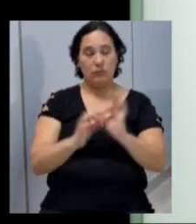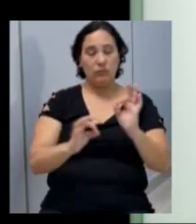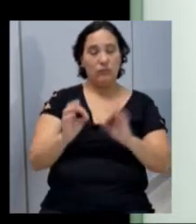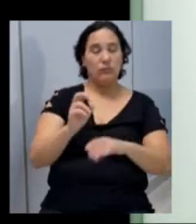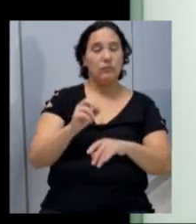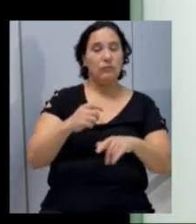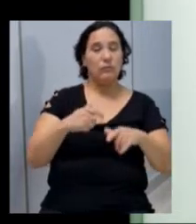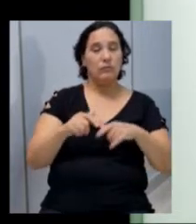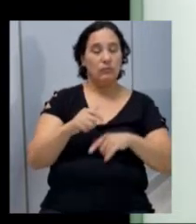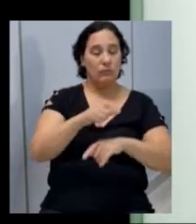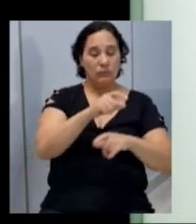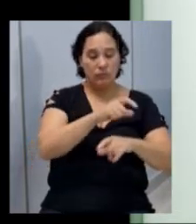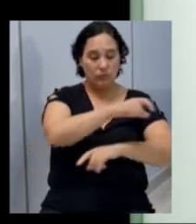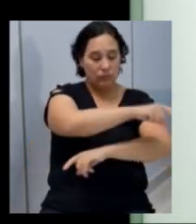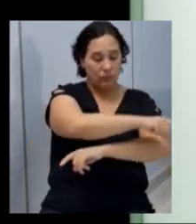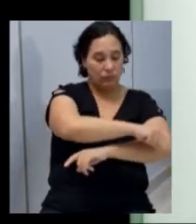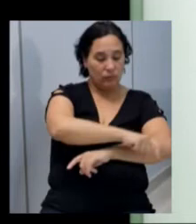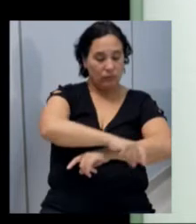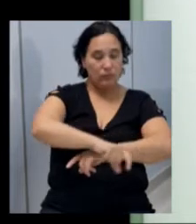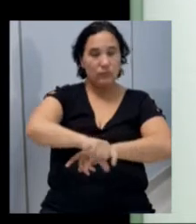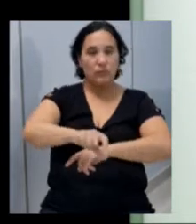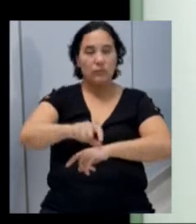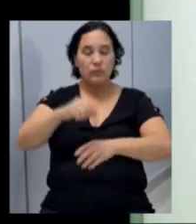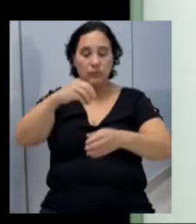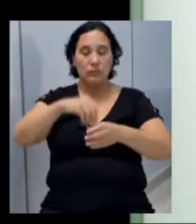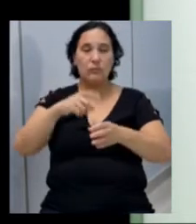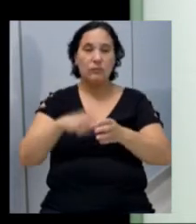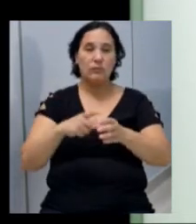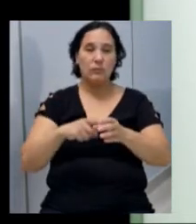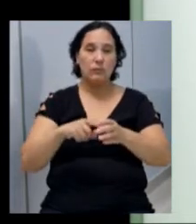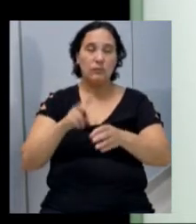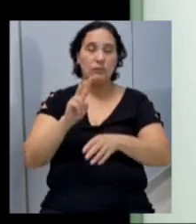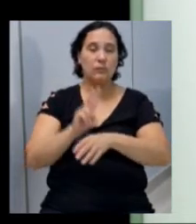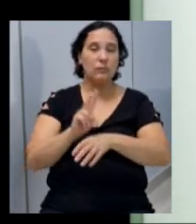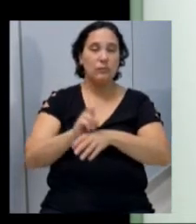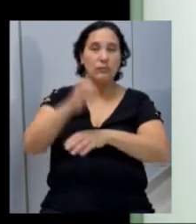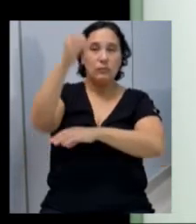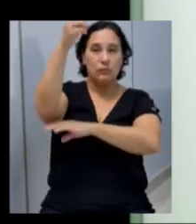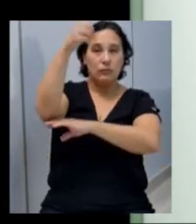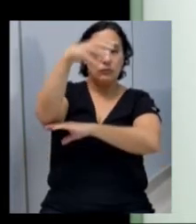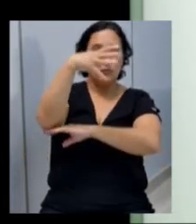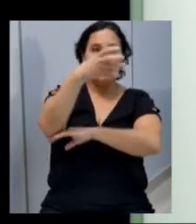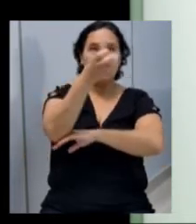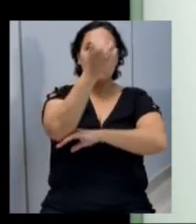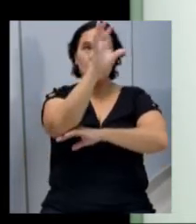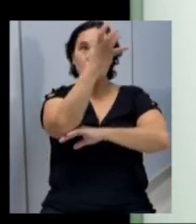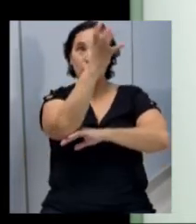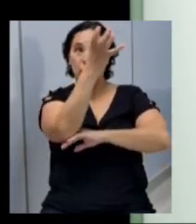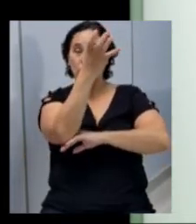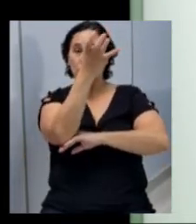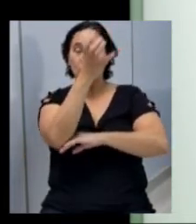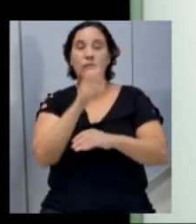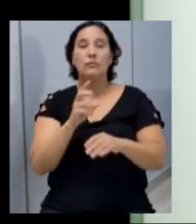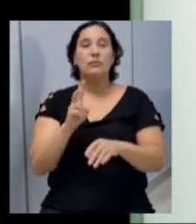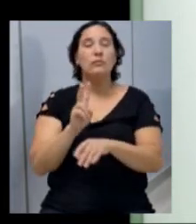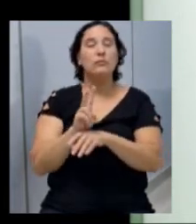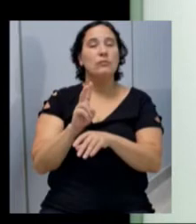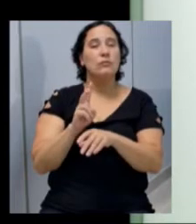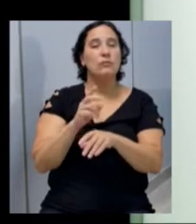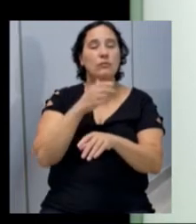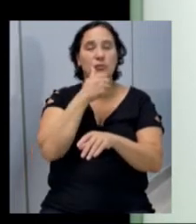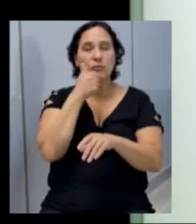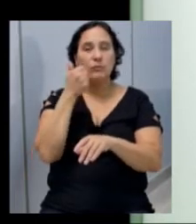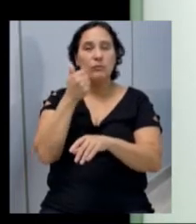manutenção de vias, manutenção de serviços urbanos, manutenção da iluminação pública, a manutenção do setor